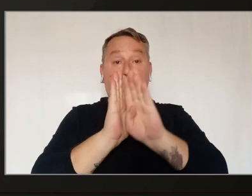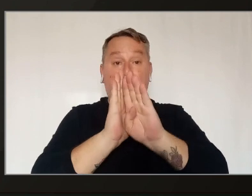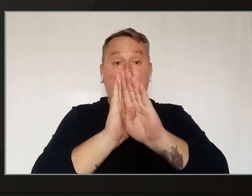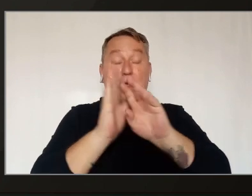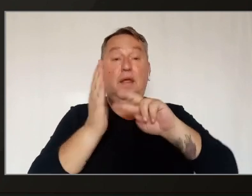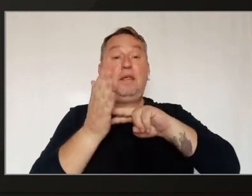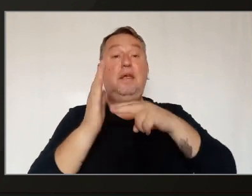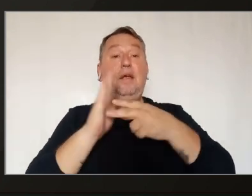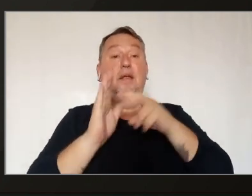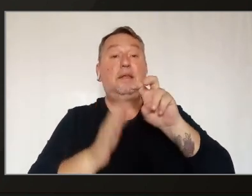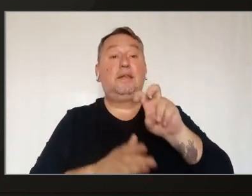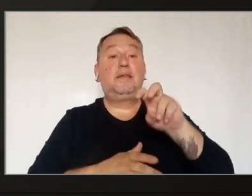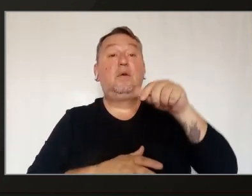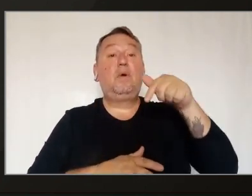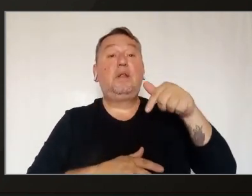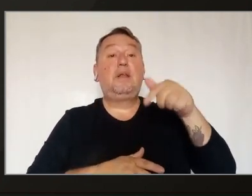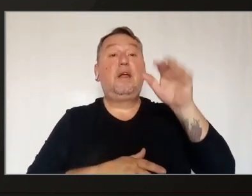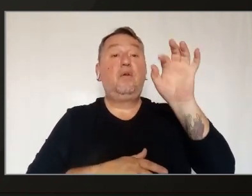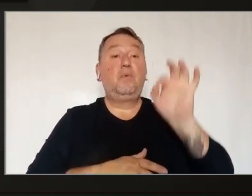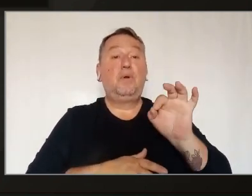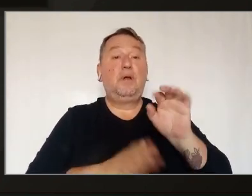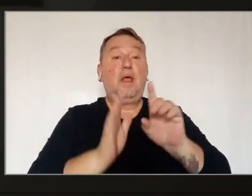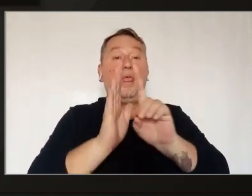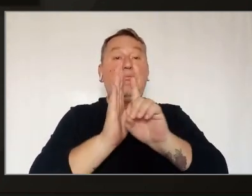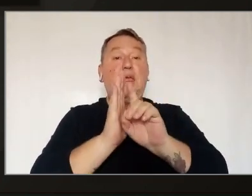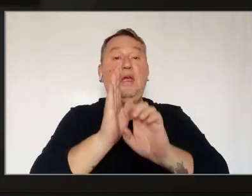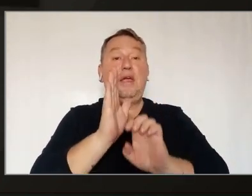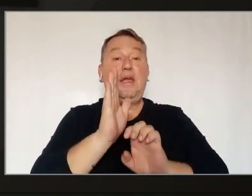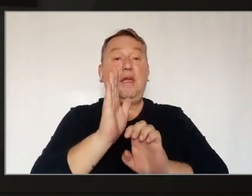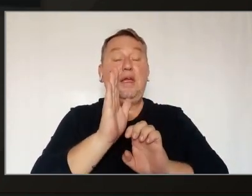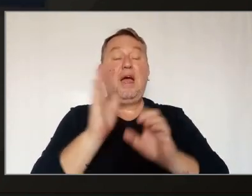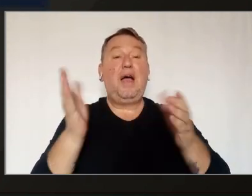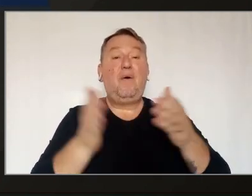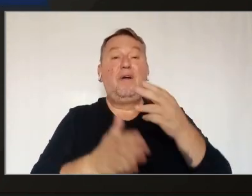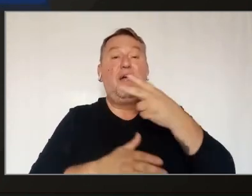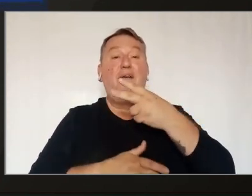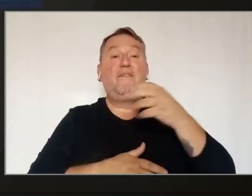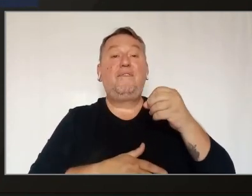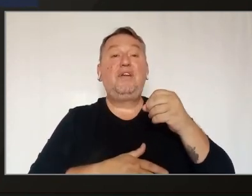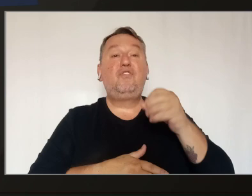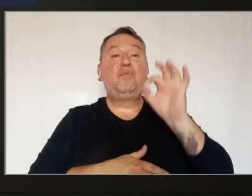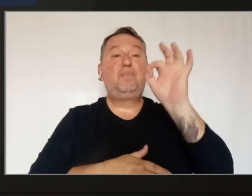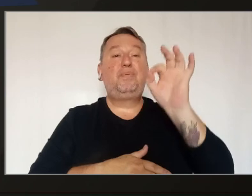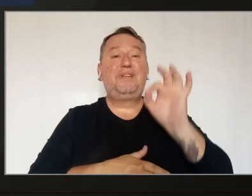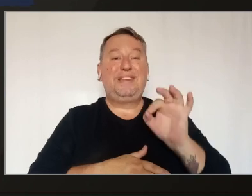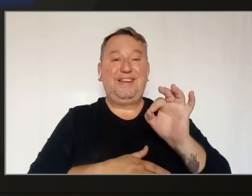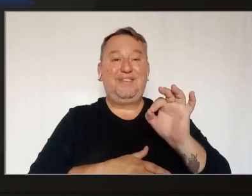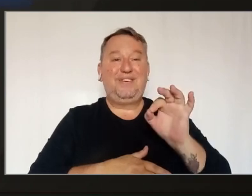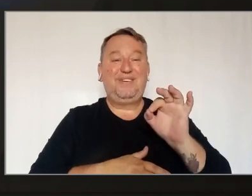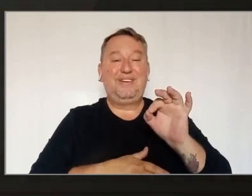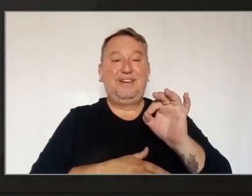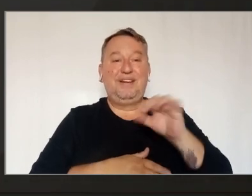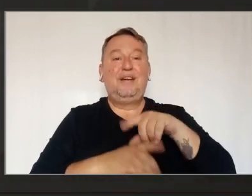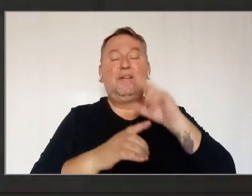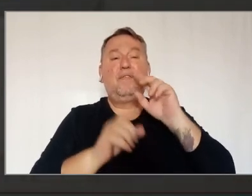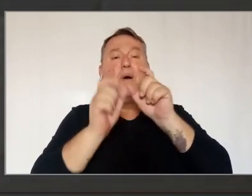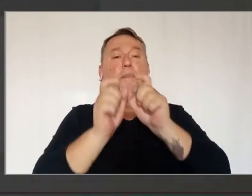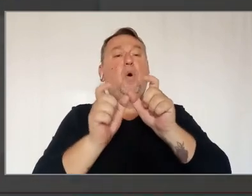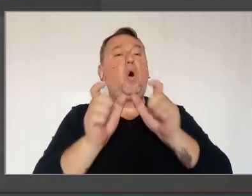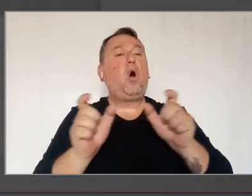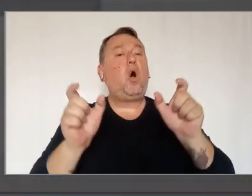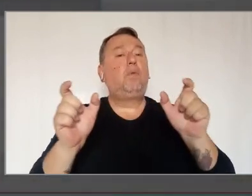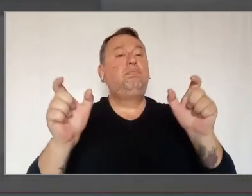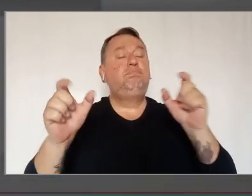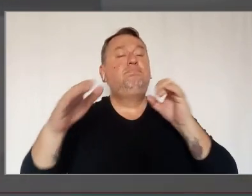57%, na classe DE agora são 20%. A proporção de investidores